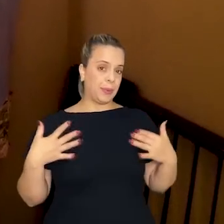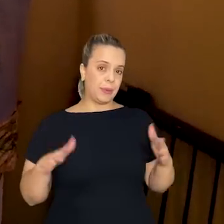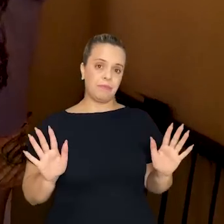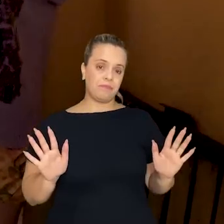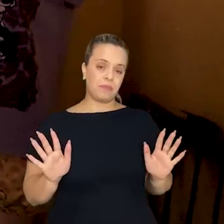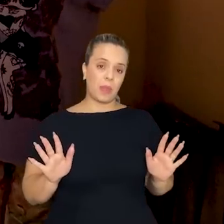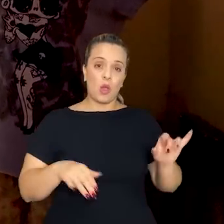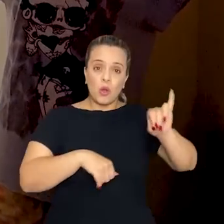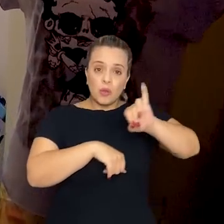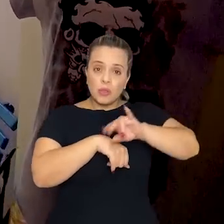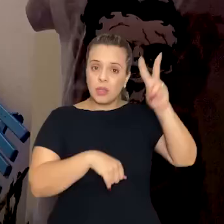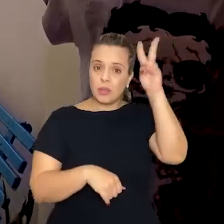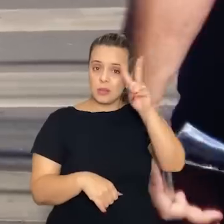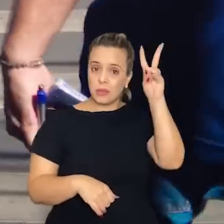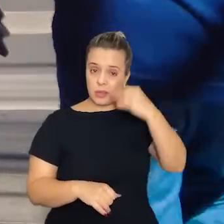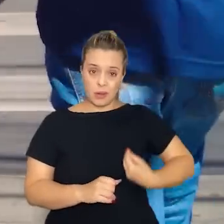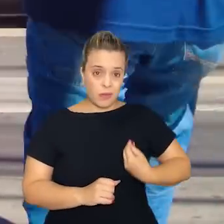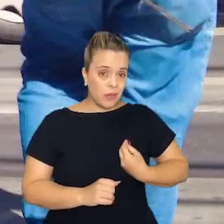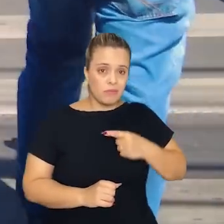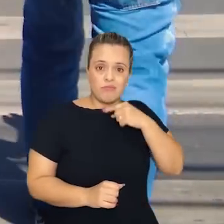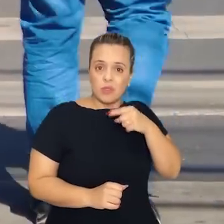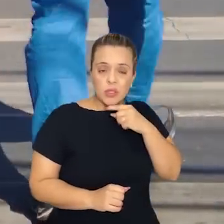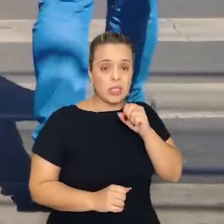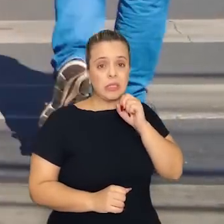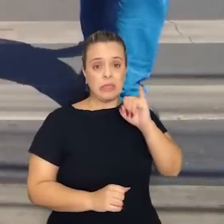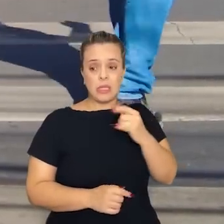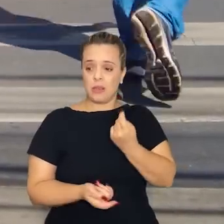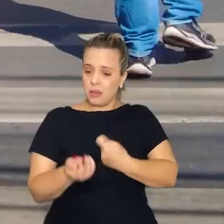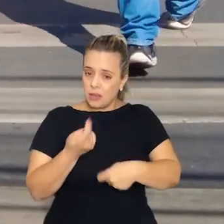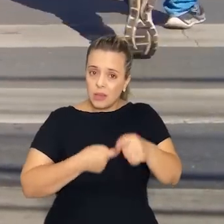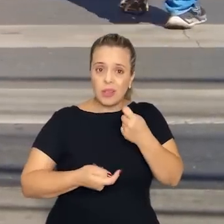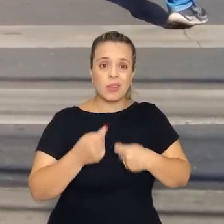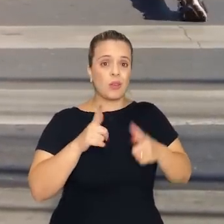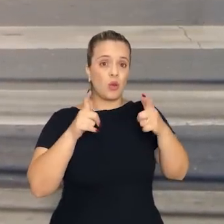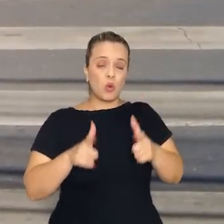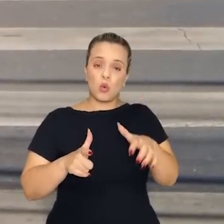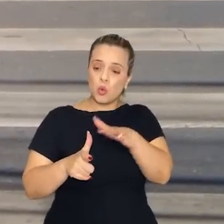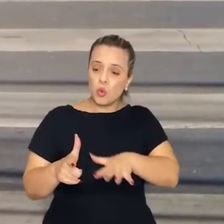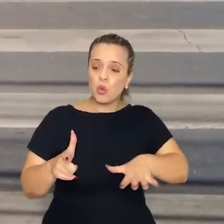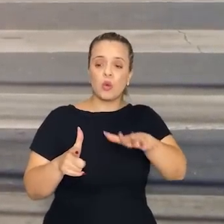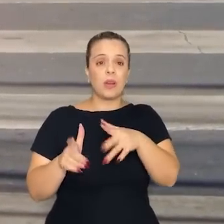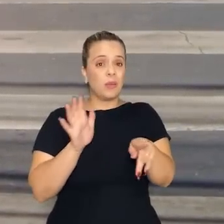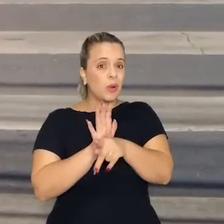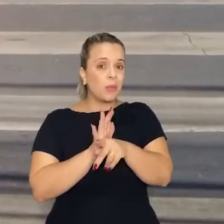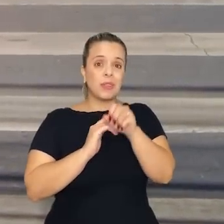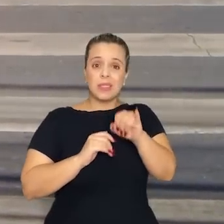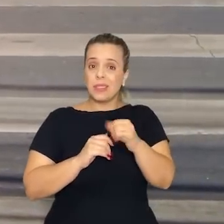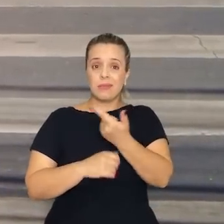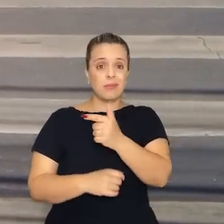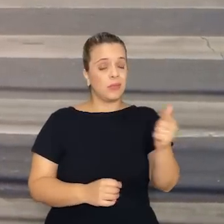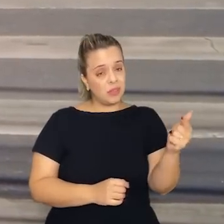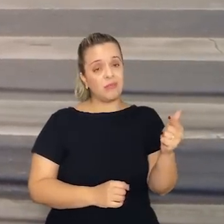Nenhum centro histórico vive se a economia local do centro histórico não estiver viva.